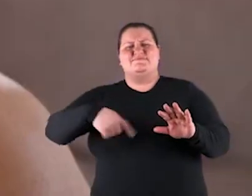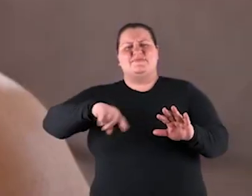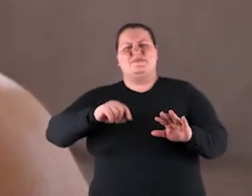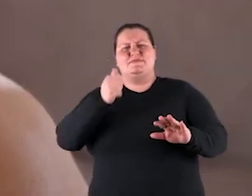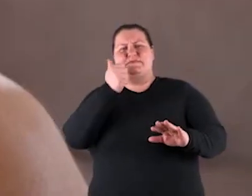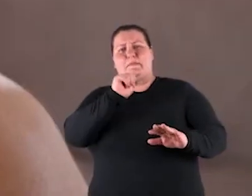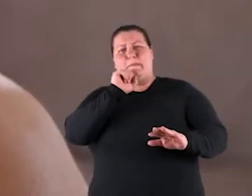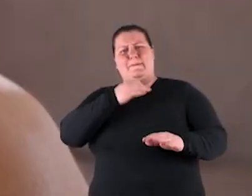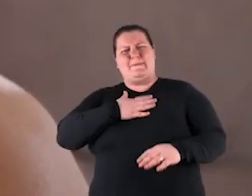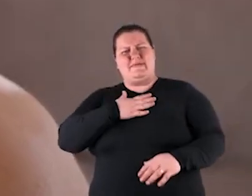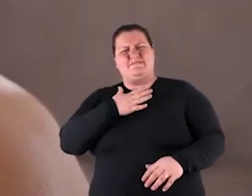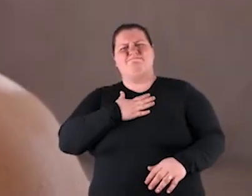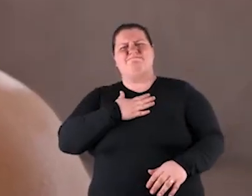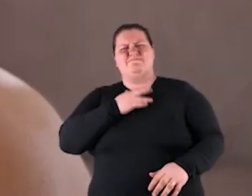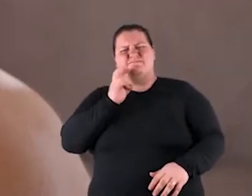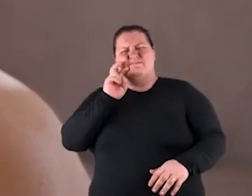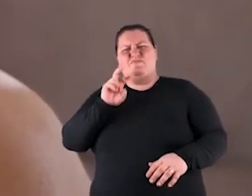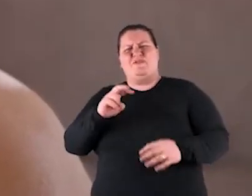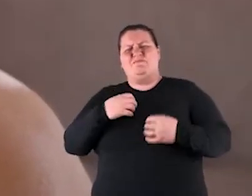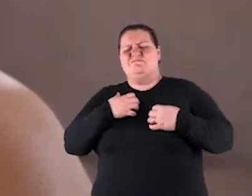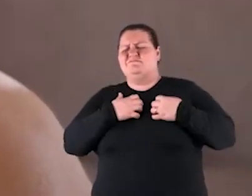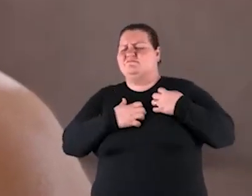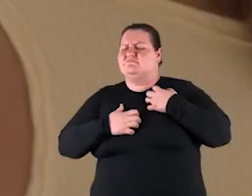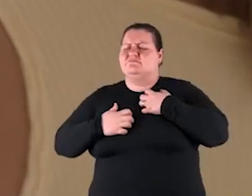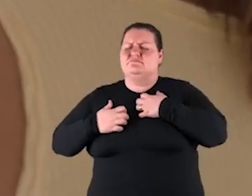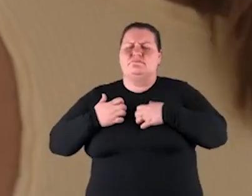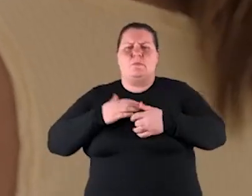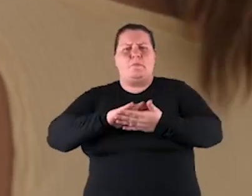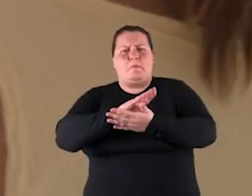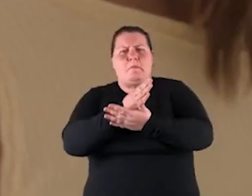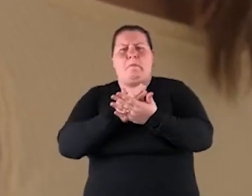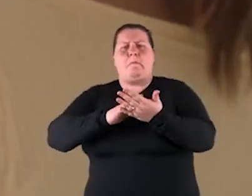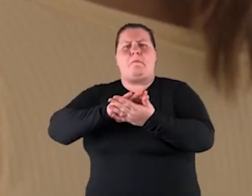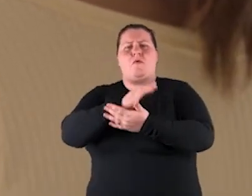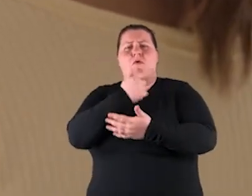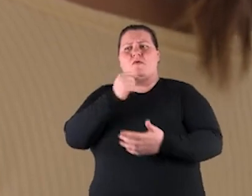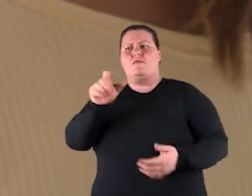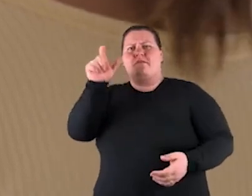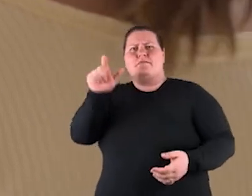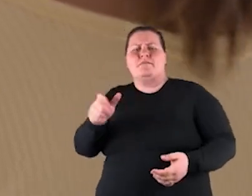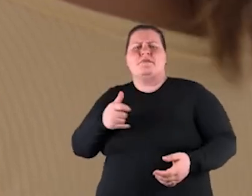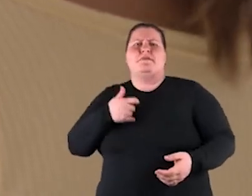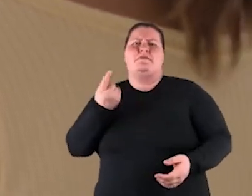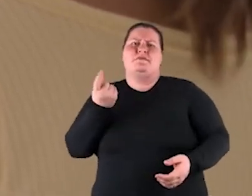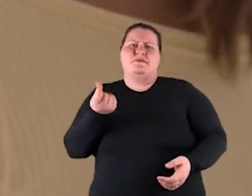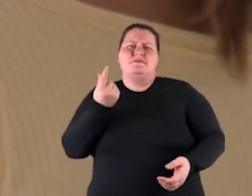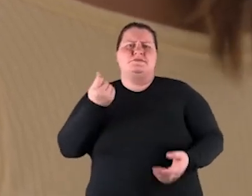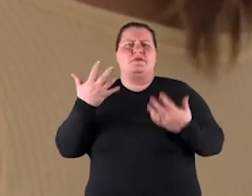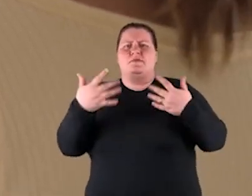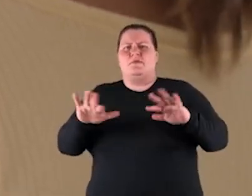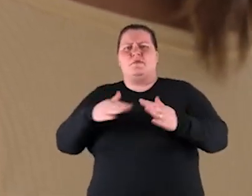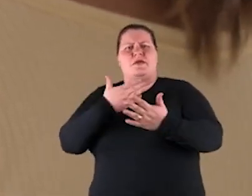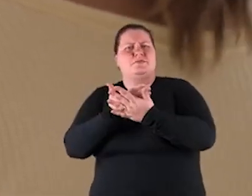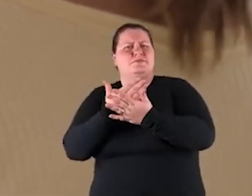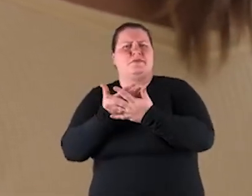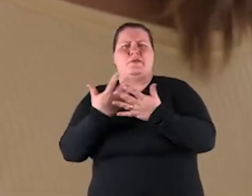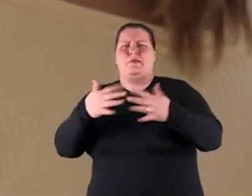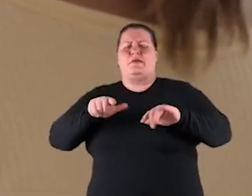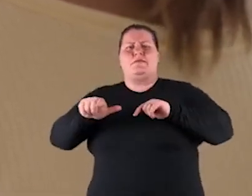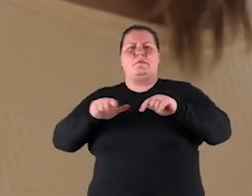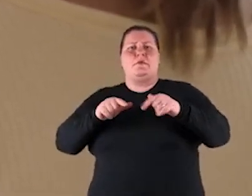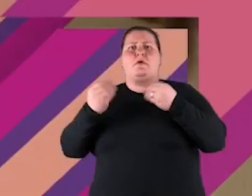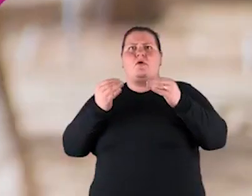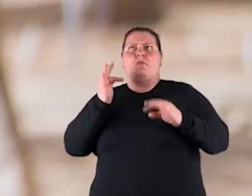A gente que é mãe tem muita agonia de ver um garoto de 16 anos que não quer estudar e nem trabalhar. Que